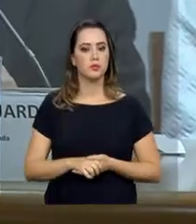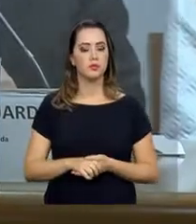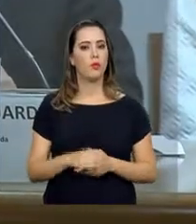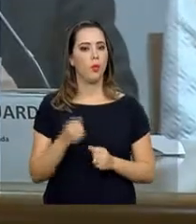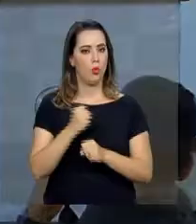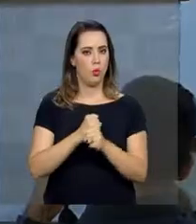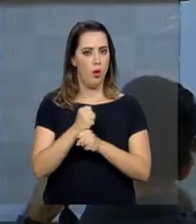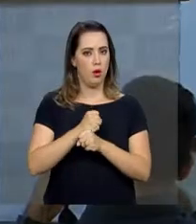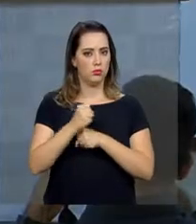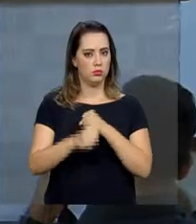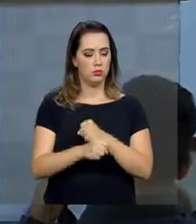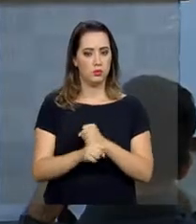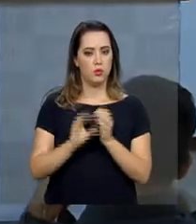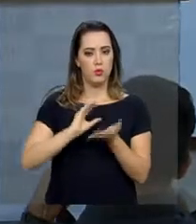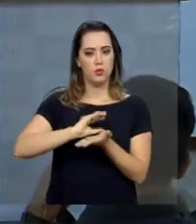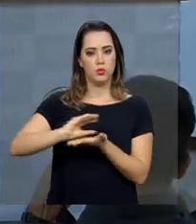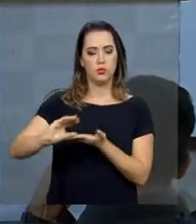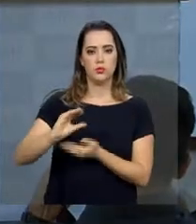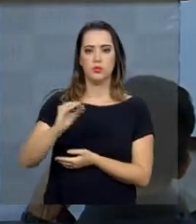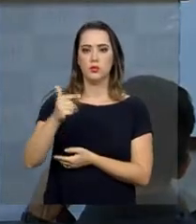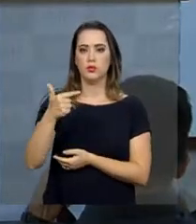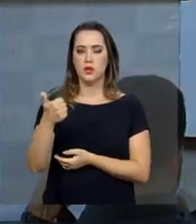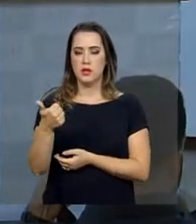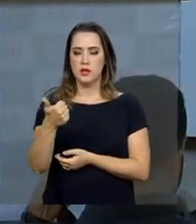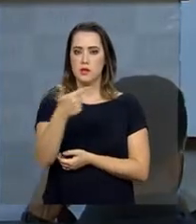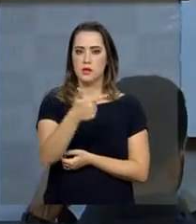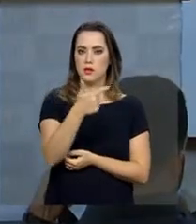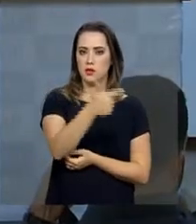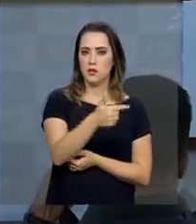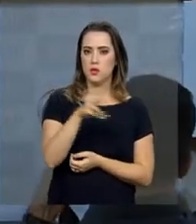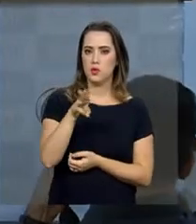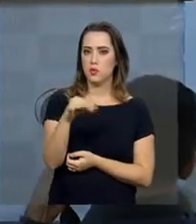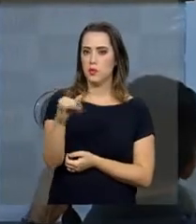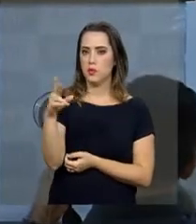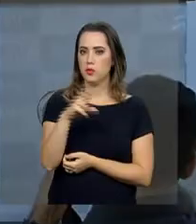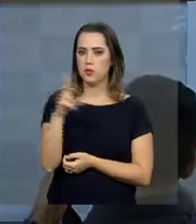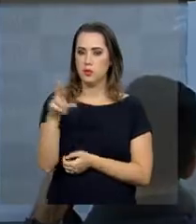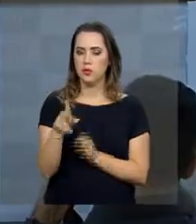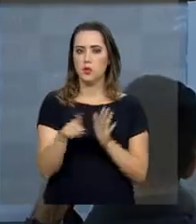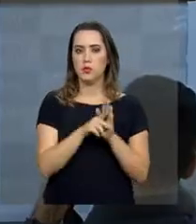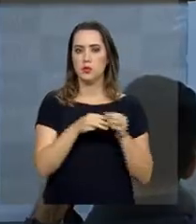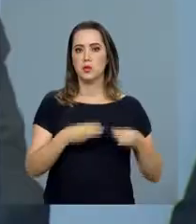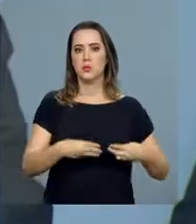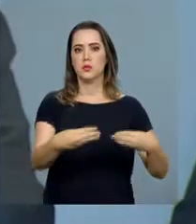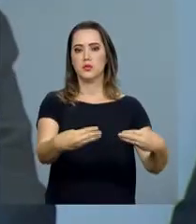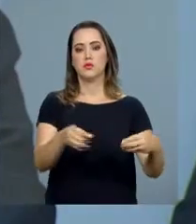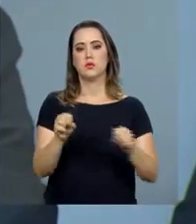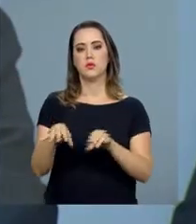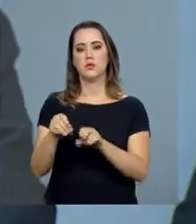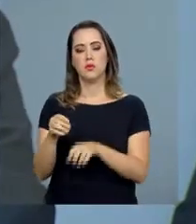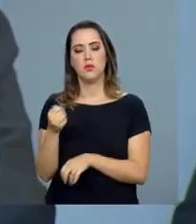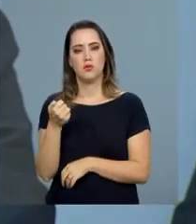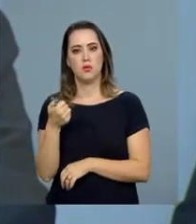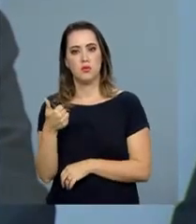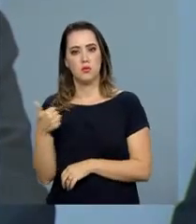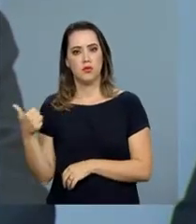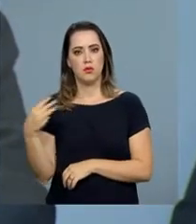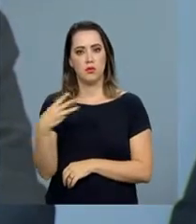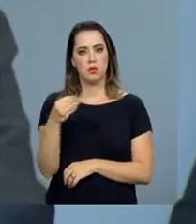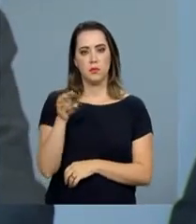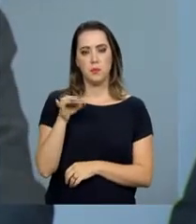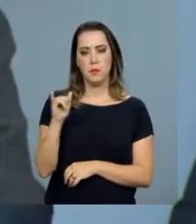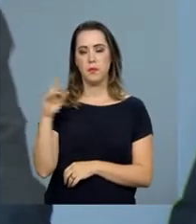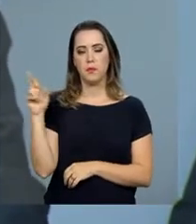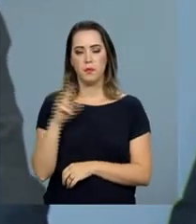Ano que vem, será destinado R$ 122 bilhões para o Ministério da Educação e quase R$